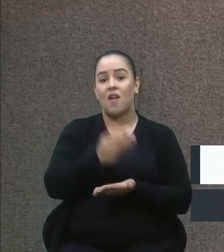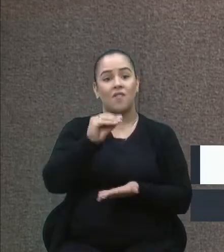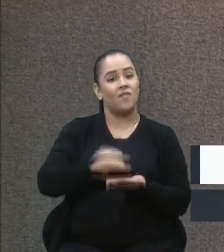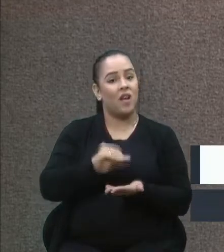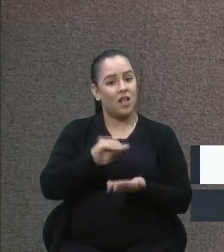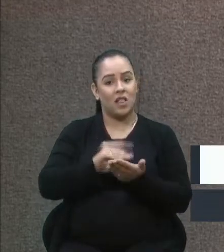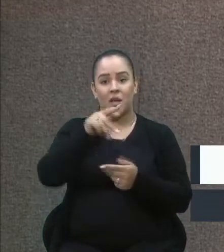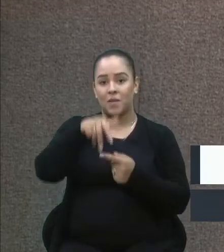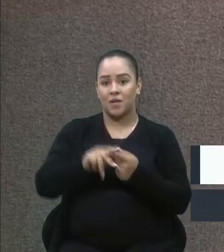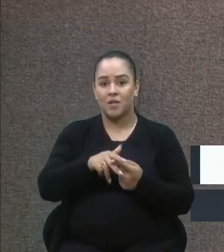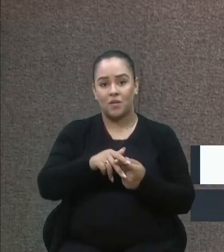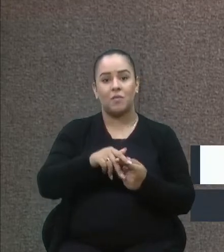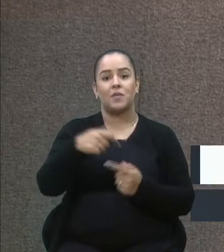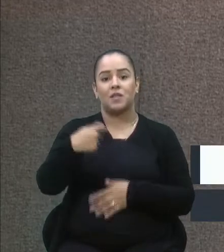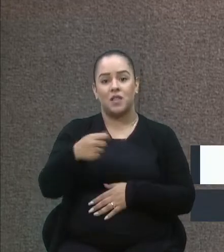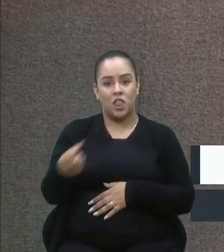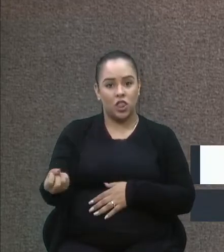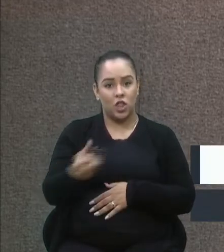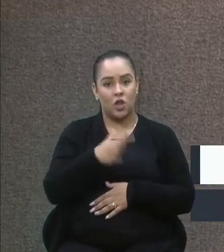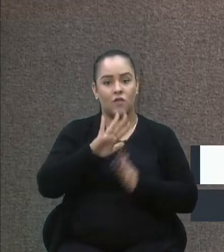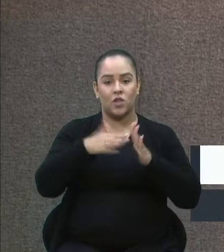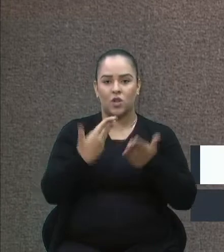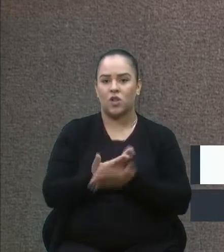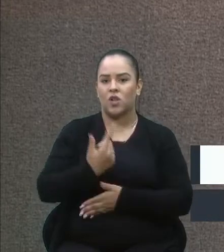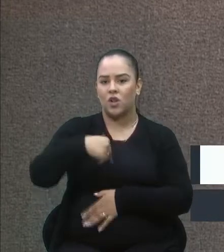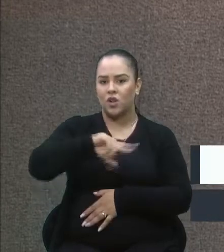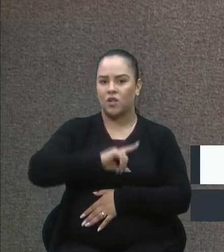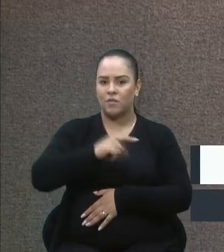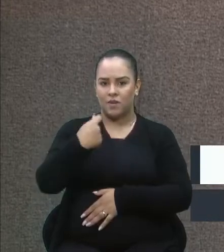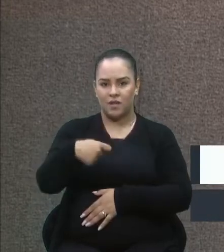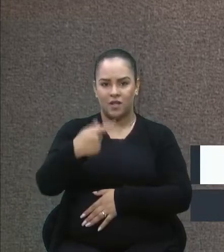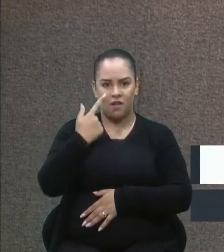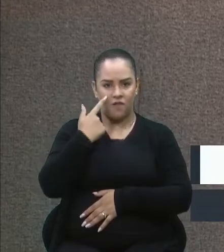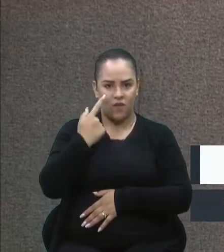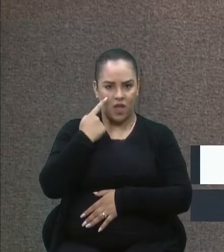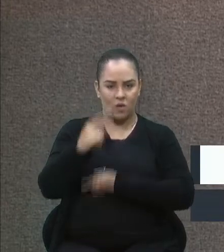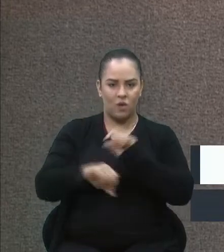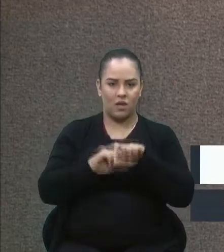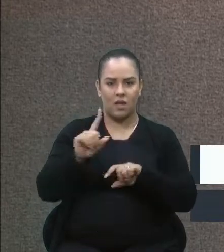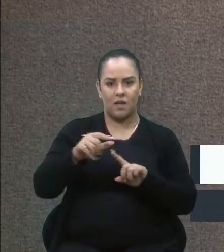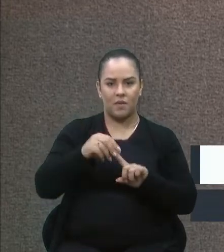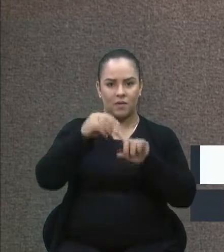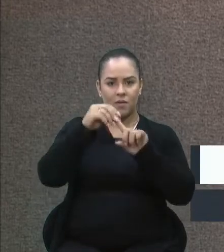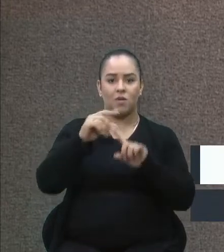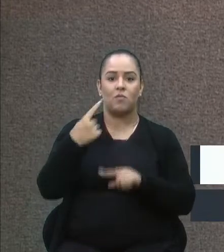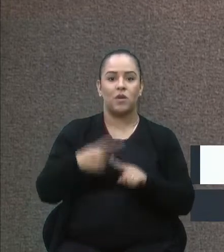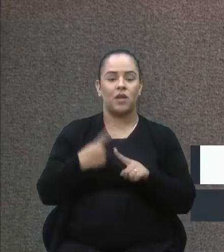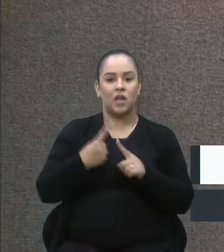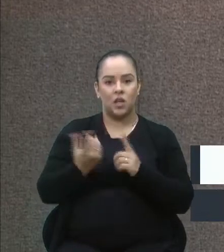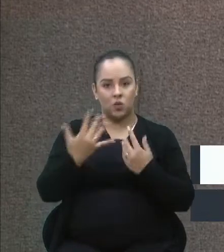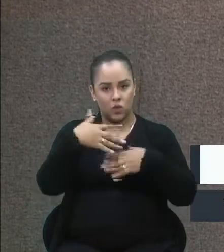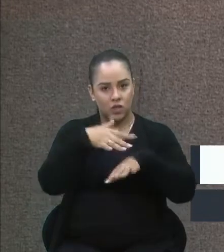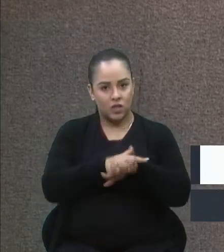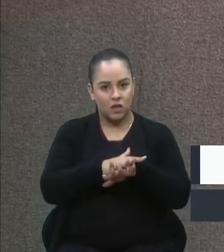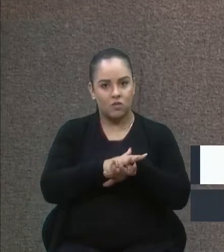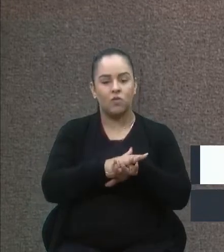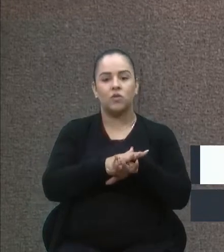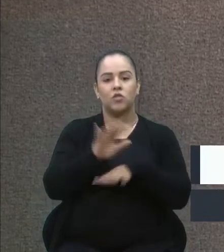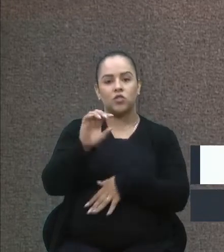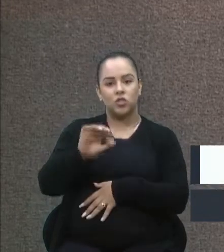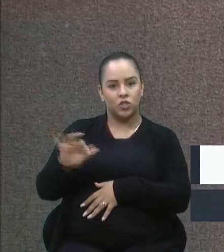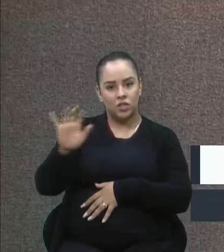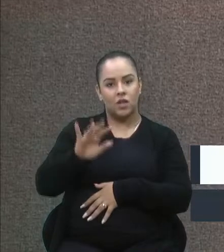precisa de novas escolas, então a gente tem que eleger prioridades, a gente sabe que inclusão digital é importantíssima, os alunos